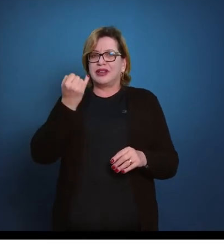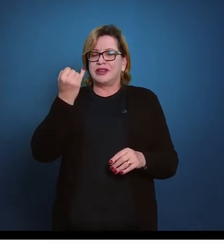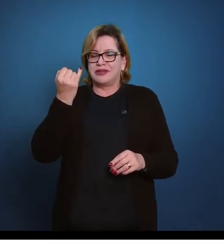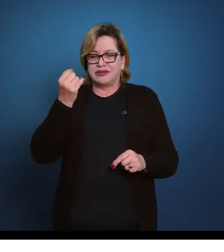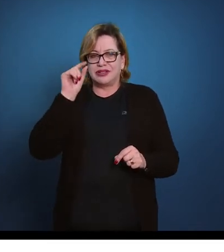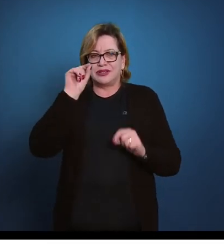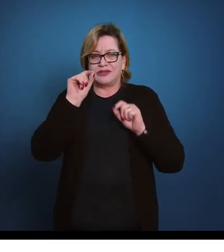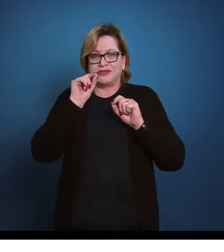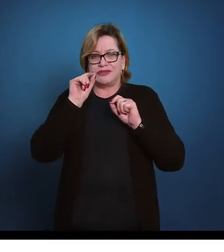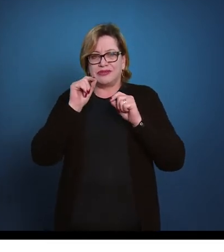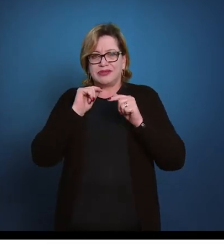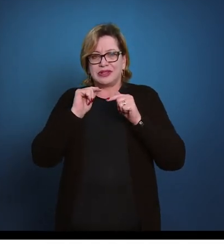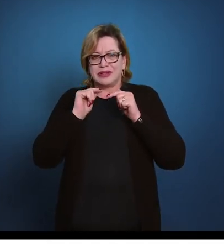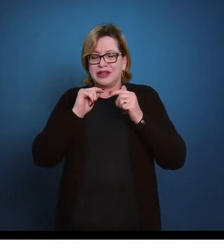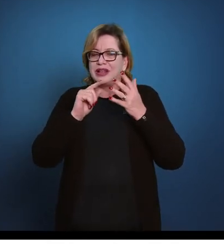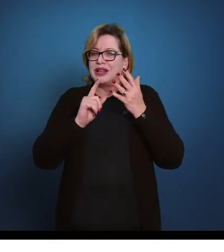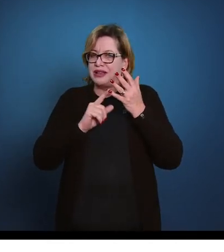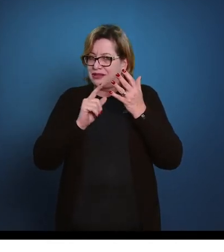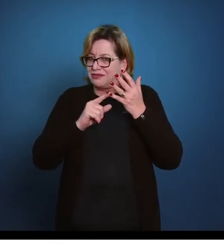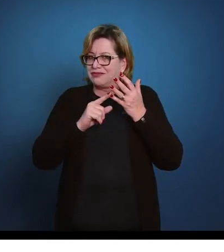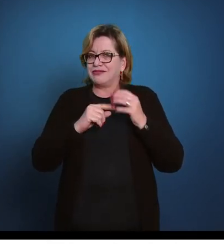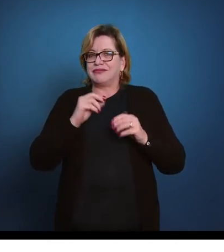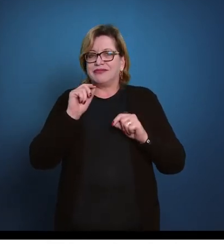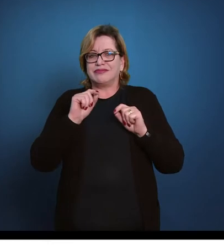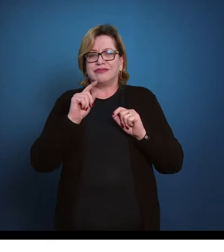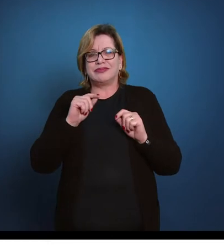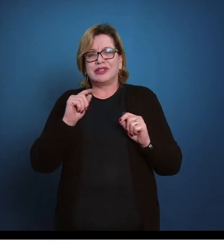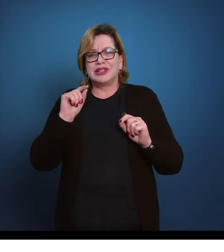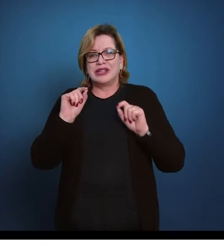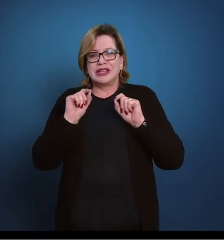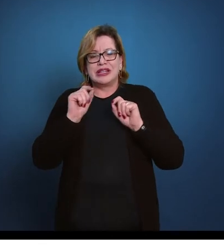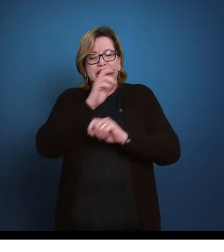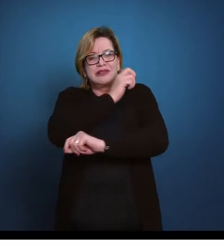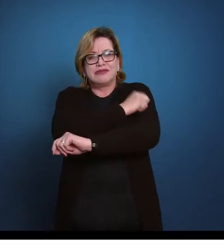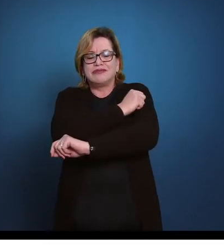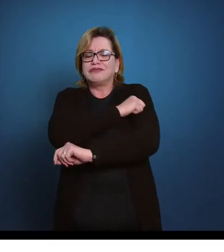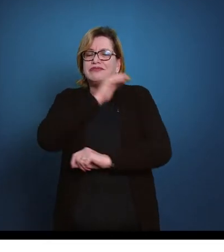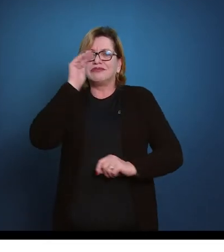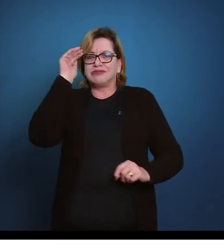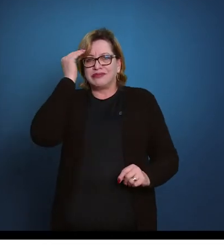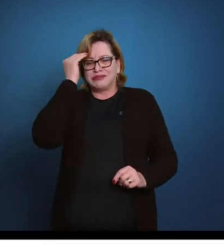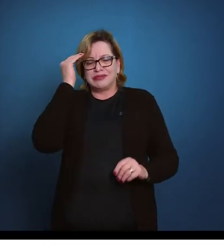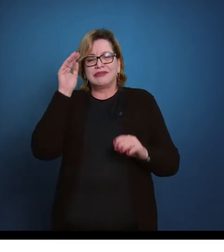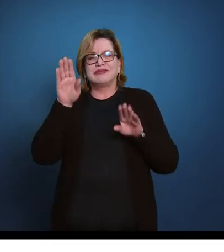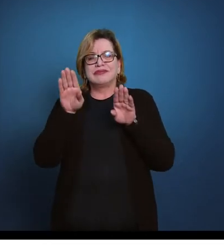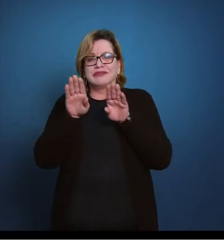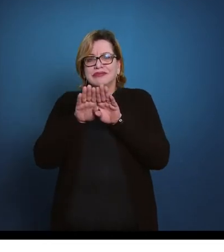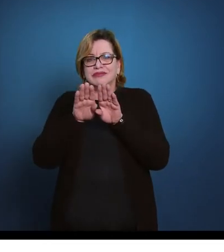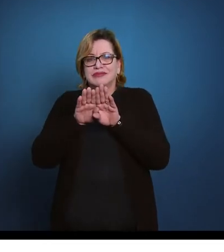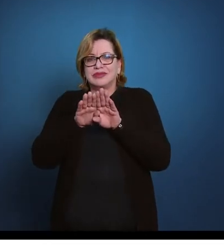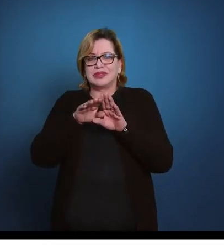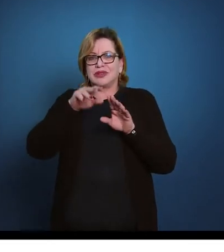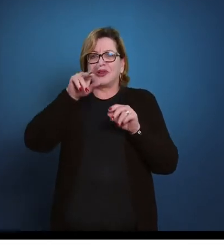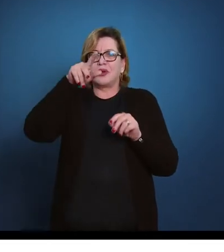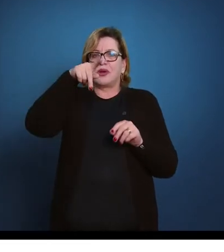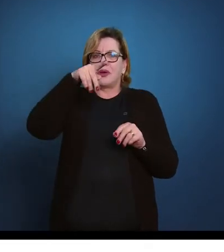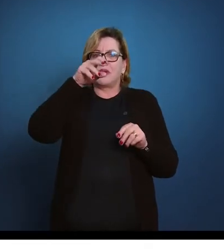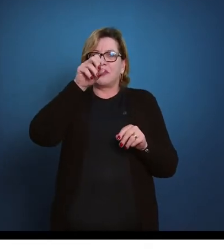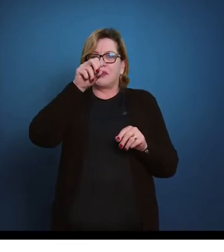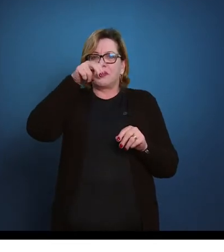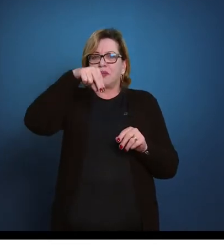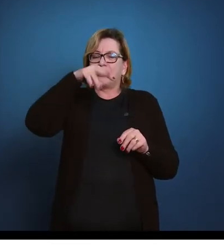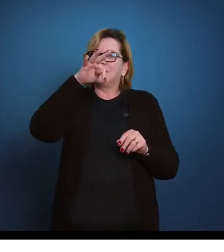trabalhe a reversão com os nossos alunos, é que eles entendam, compreendam o movimento da ponte, ou seja,